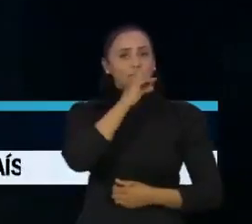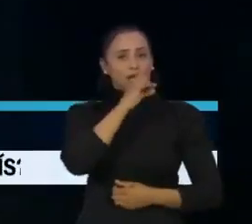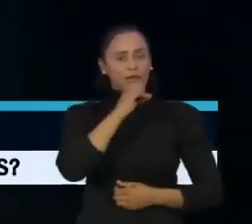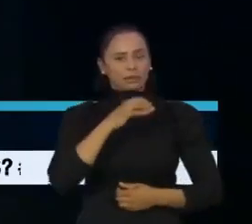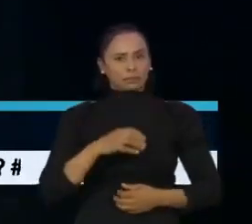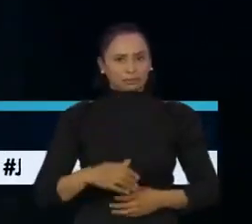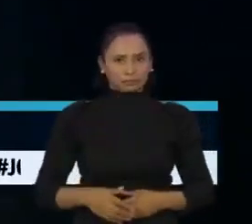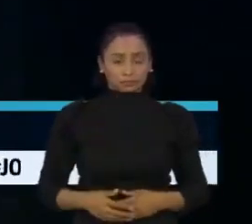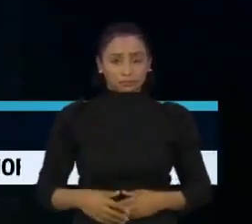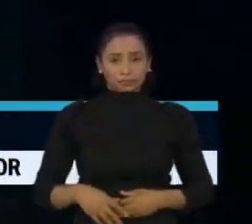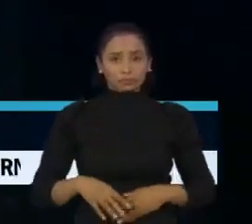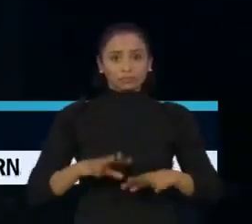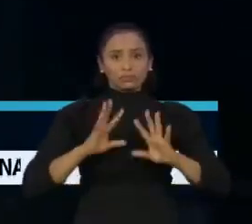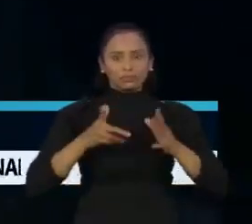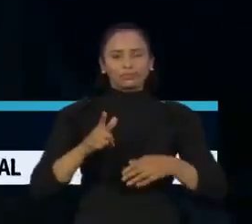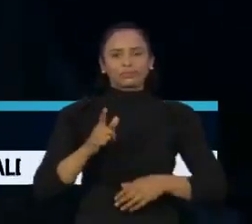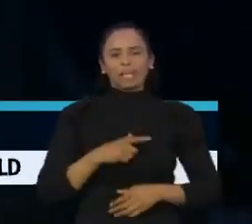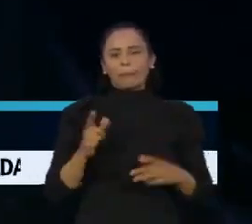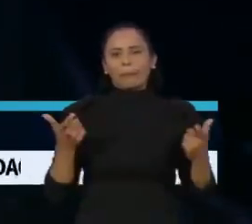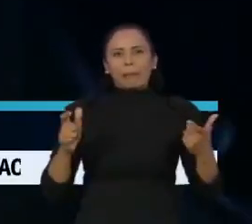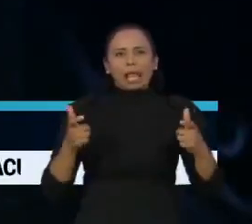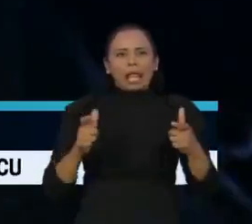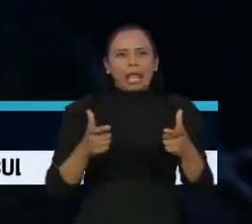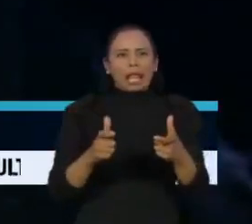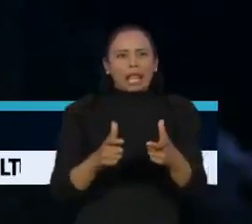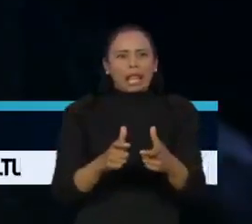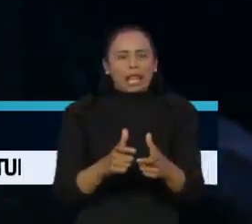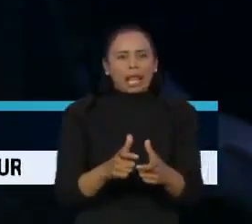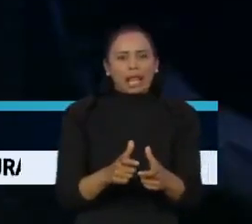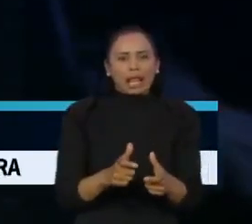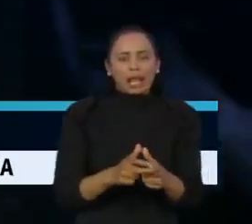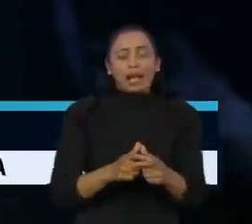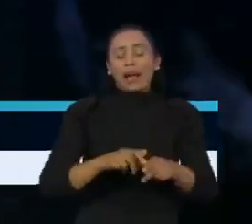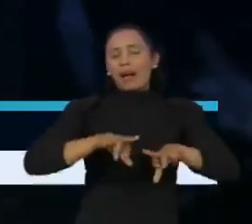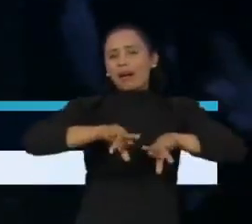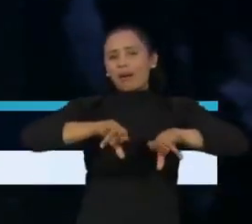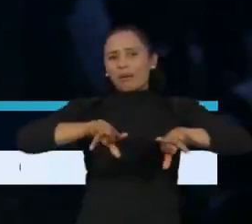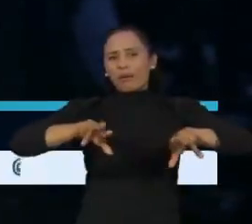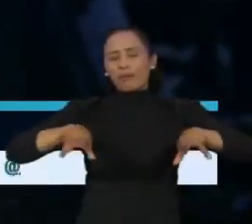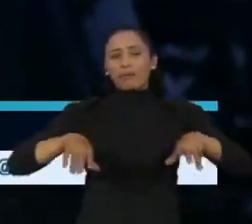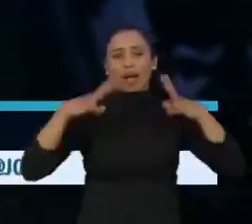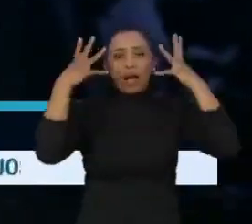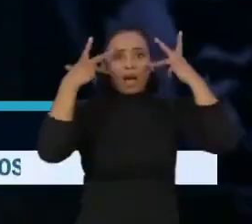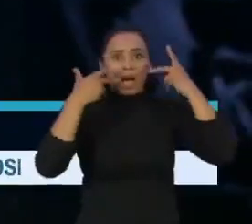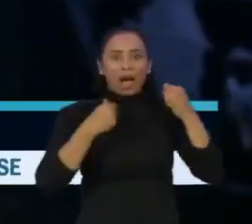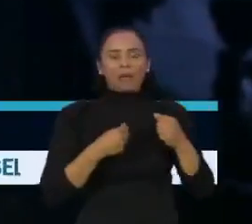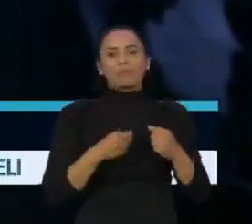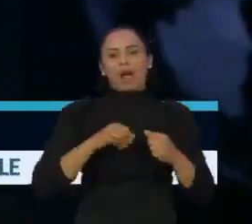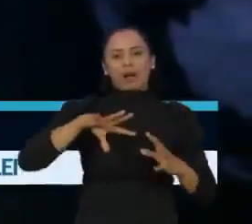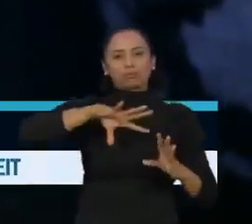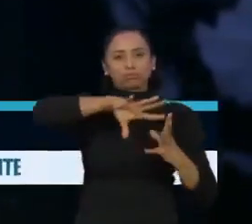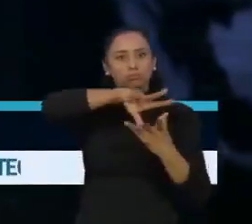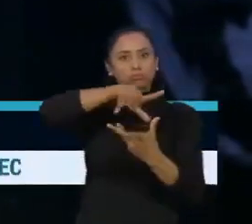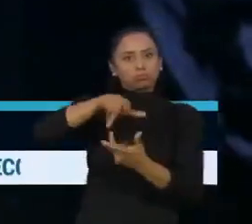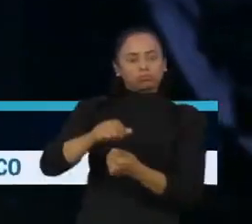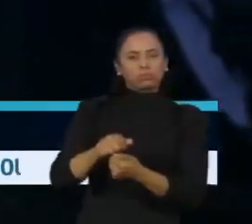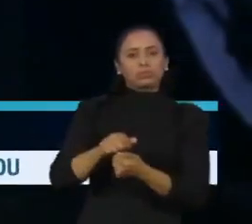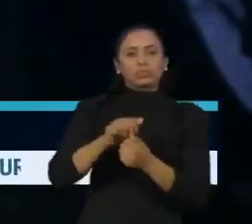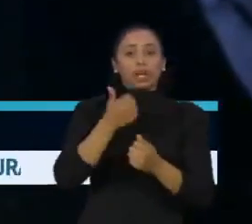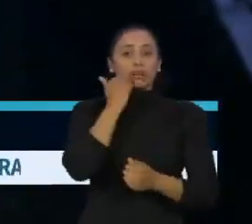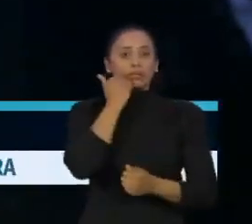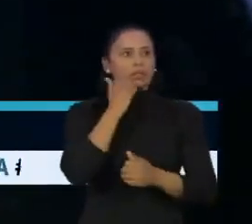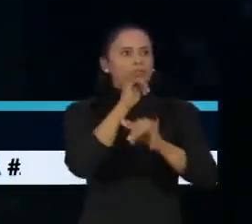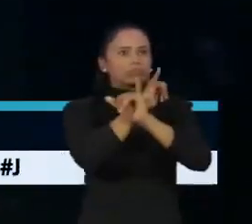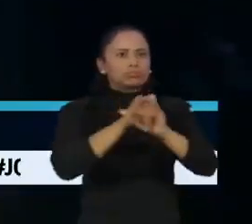A ameaça de extinção atinge 30% de todas as espécies conhecidas no planeta. Cientistas alertam para uma catástrofe de